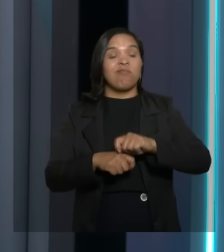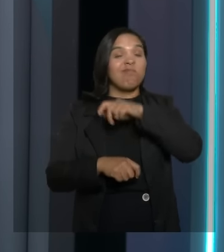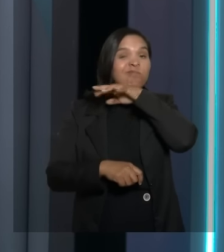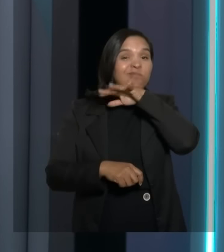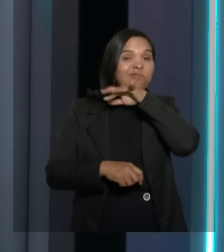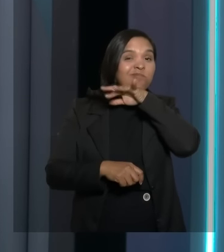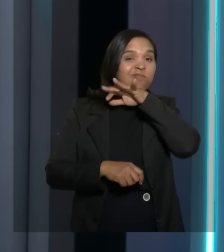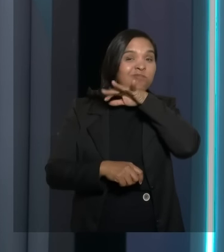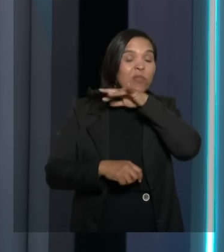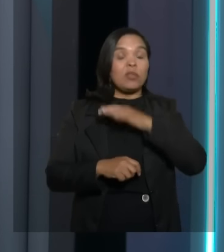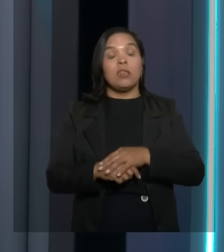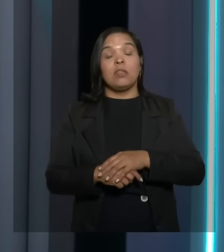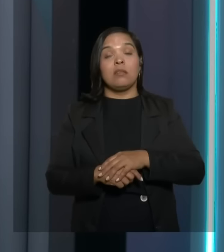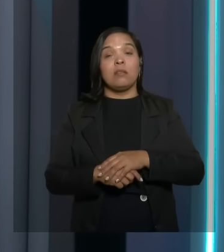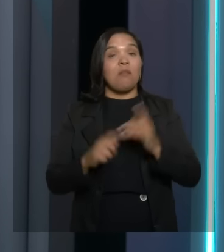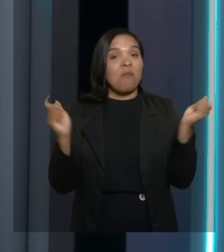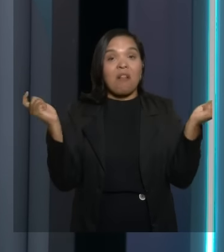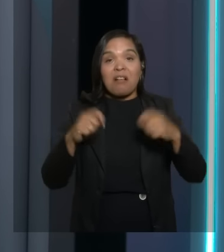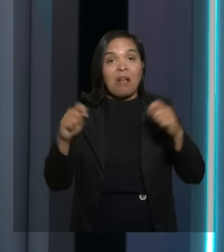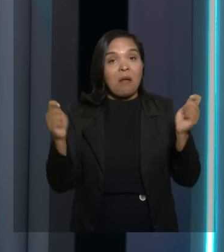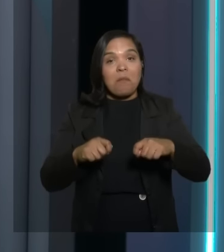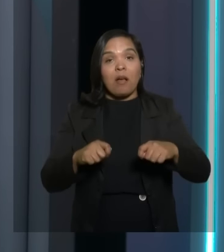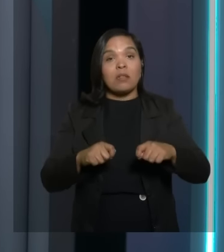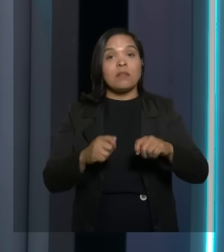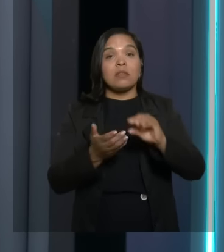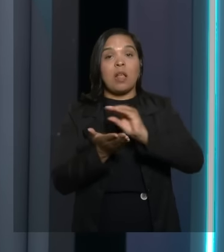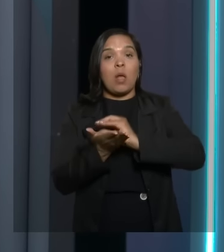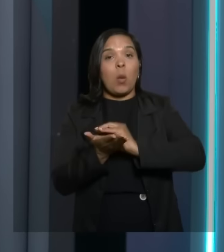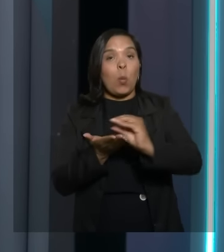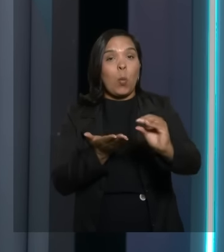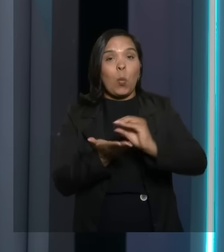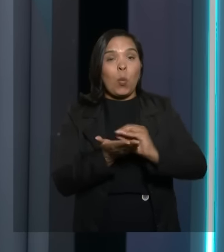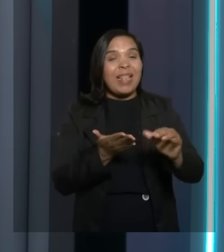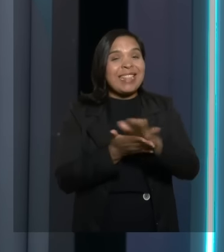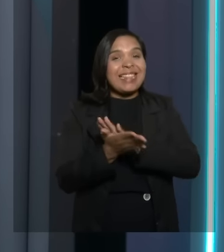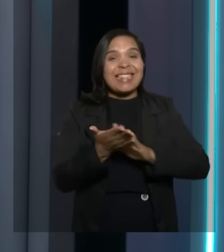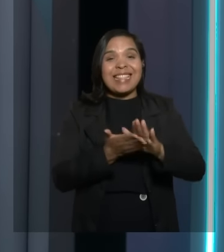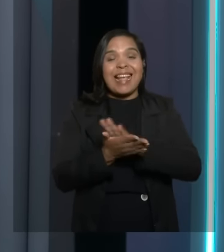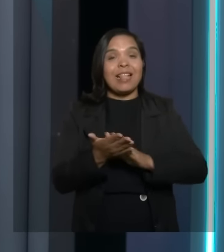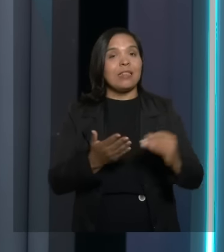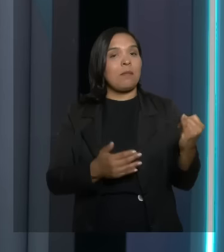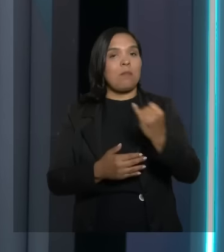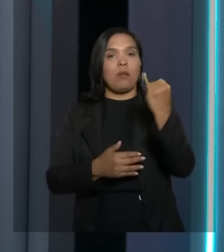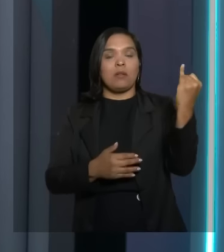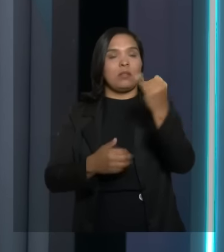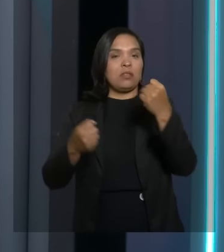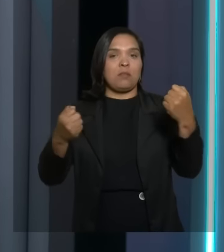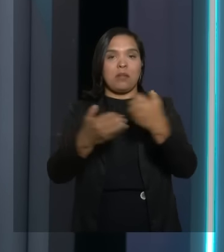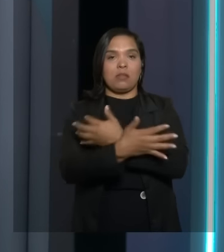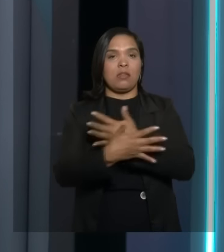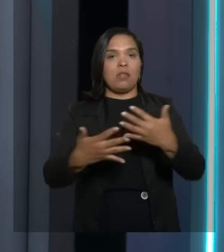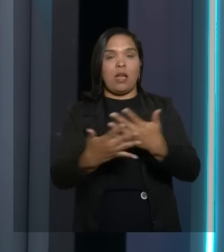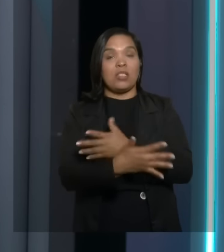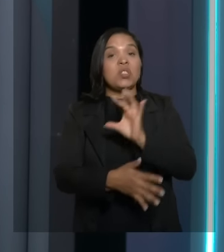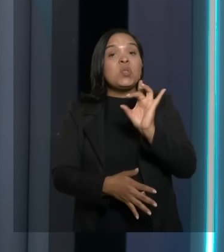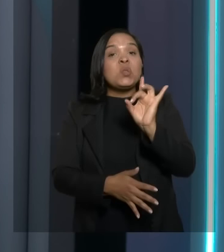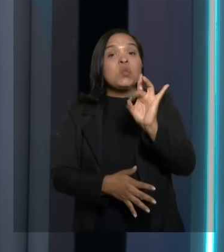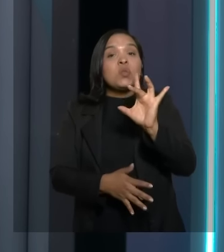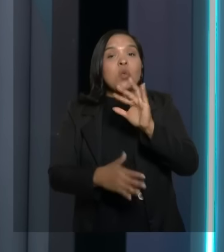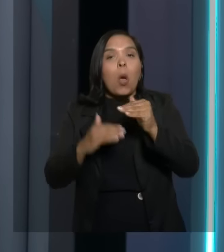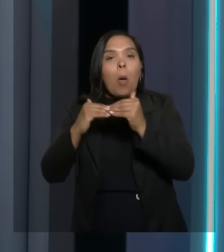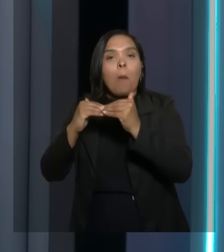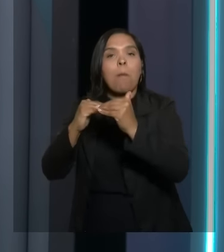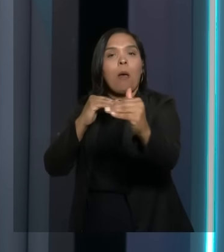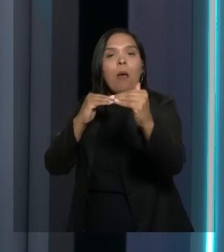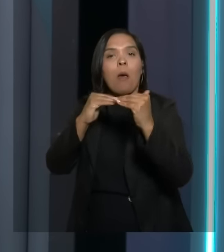uma administração que não foi capaz de realizar nenhum investimento de maior relevância para a nossa cidade, apenas pavimentação de